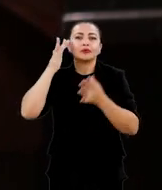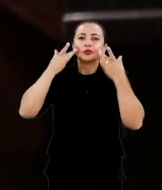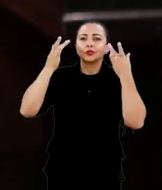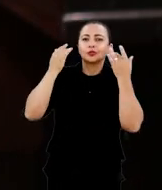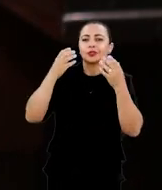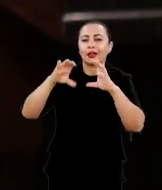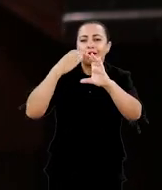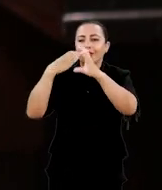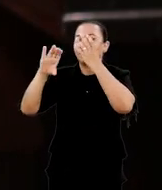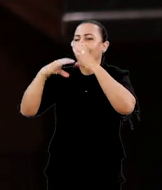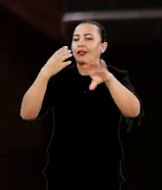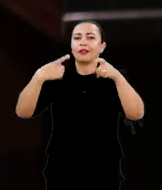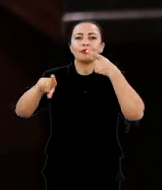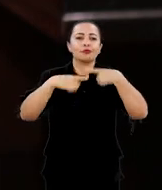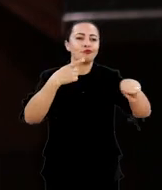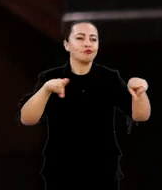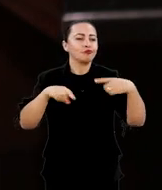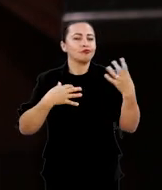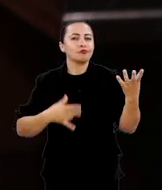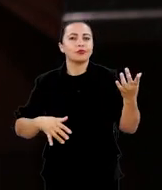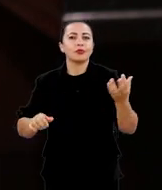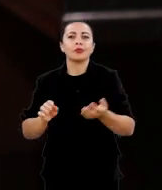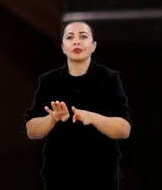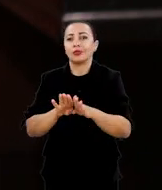ator, e junto com isso, cantando músicas,